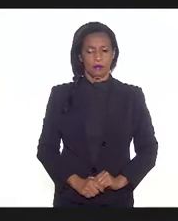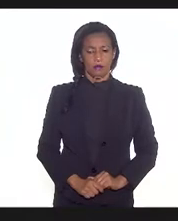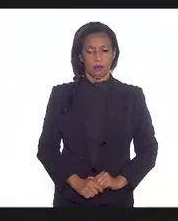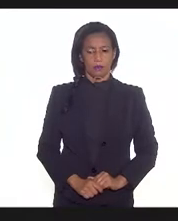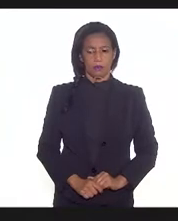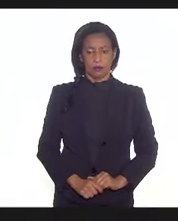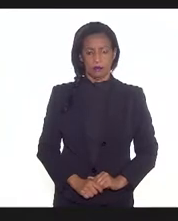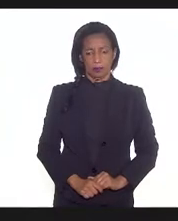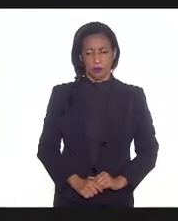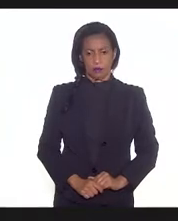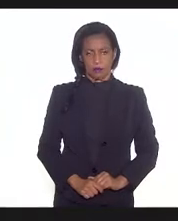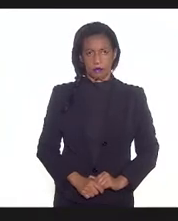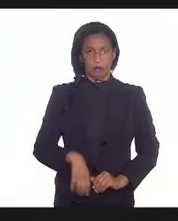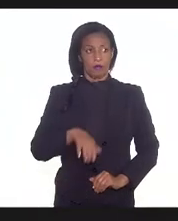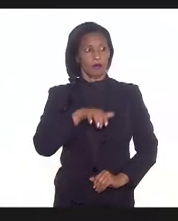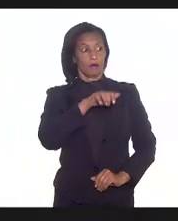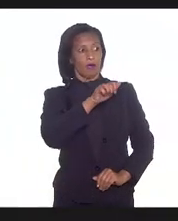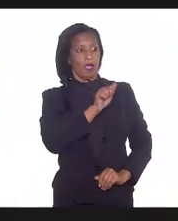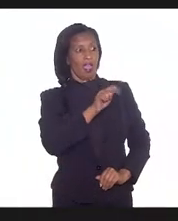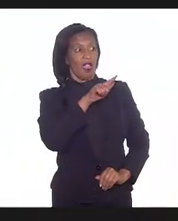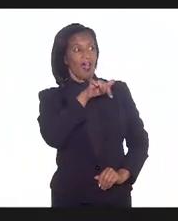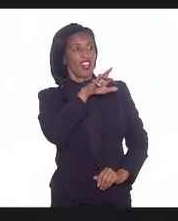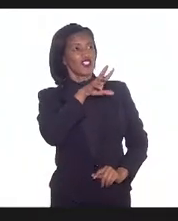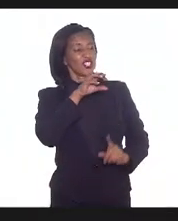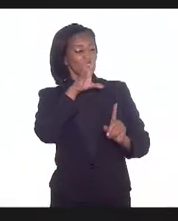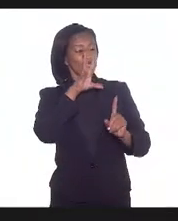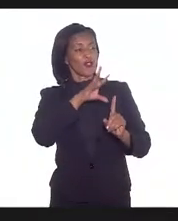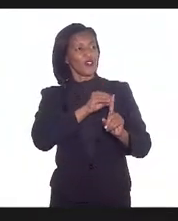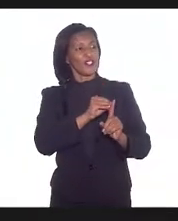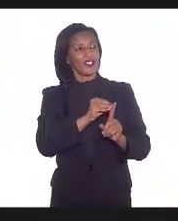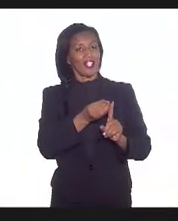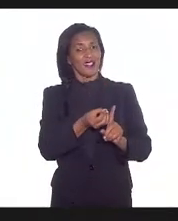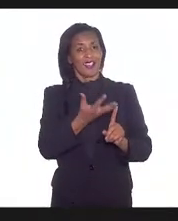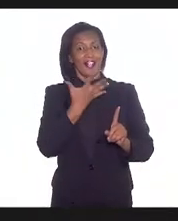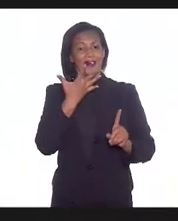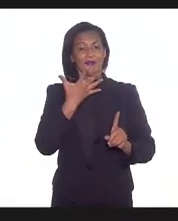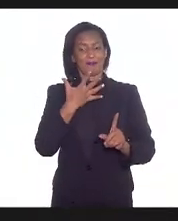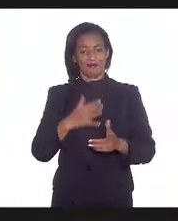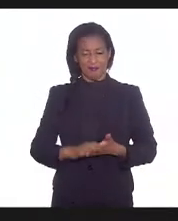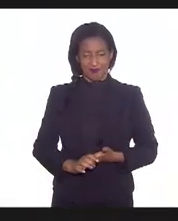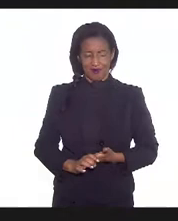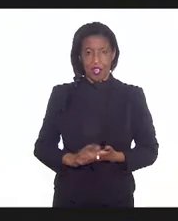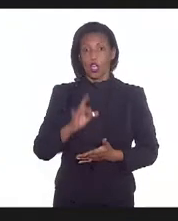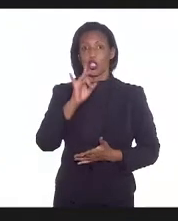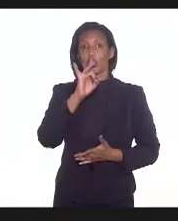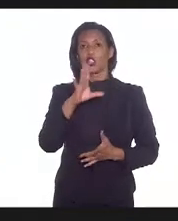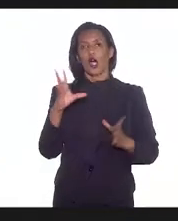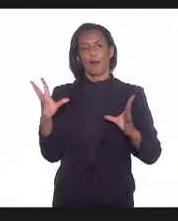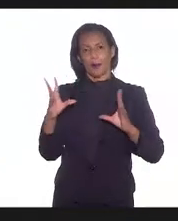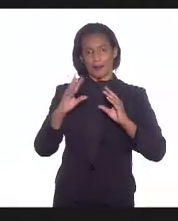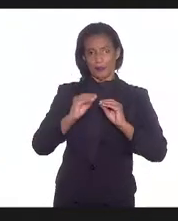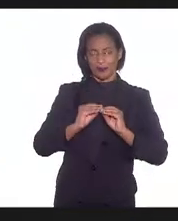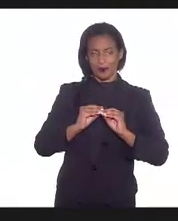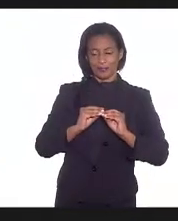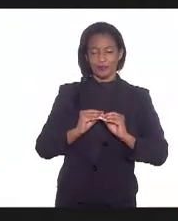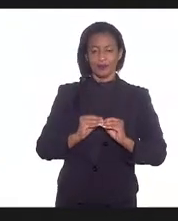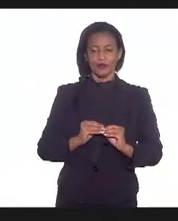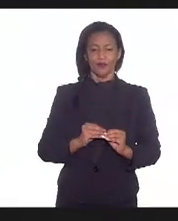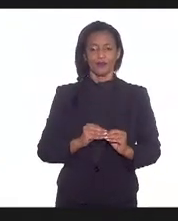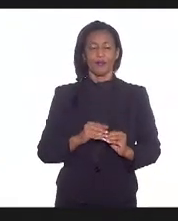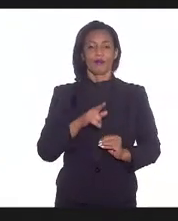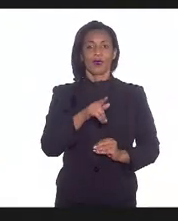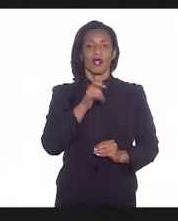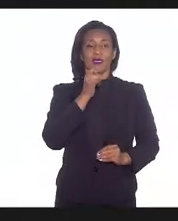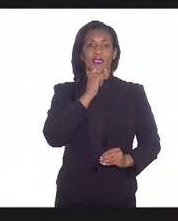Alexandre, som está fechado. Seu som está fechado, Alexandre. Ah, sim, só para complementar, essa